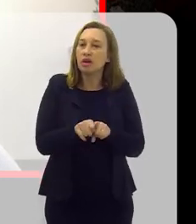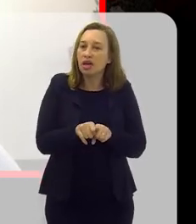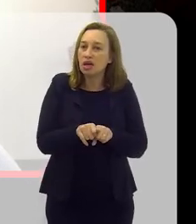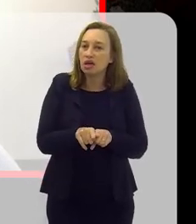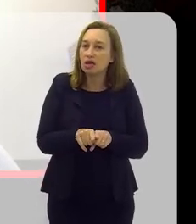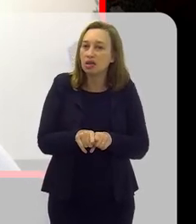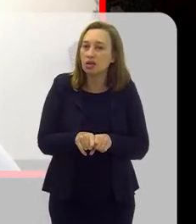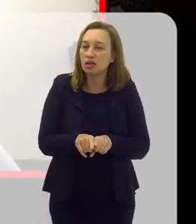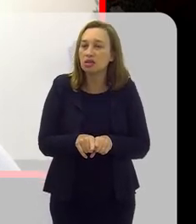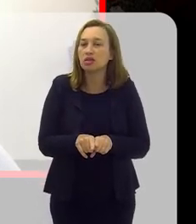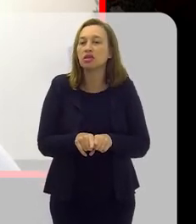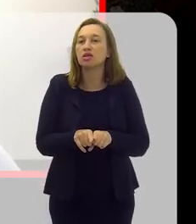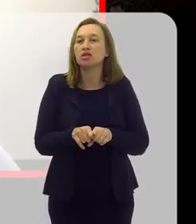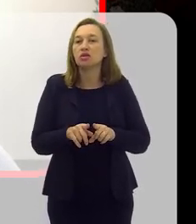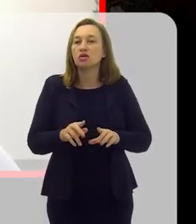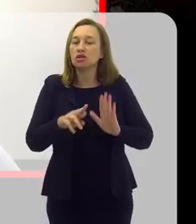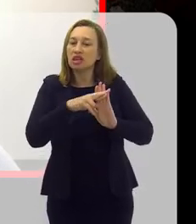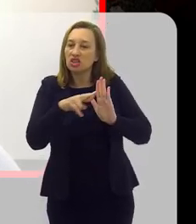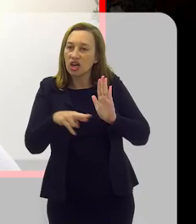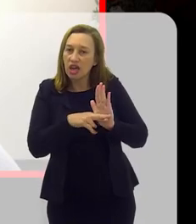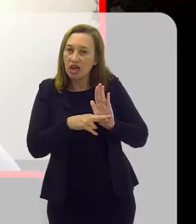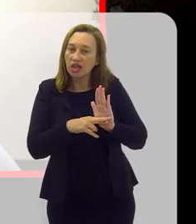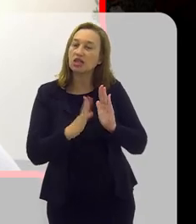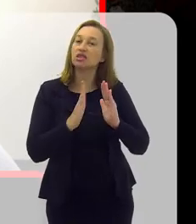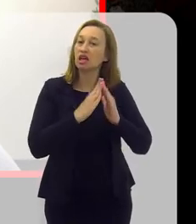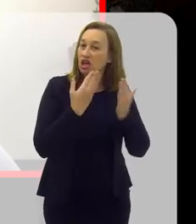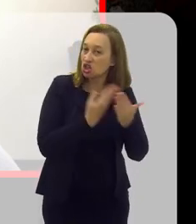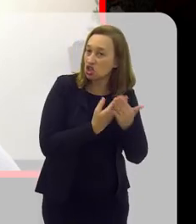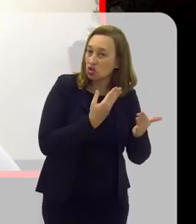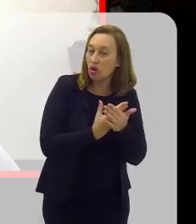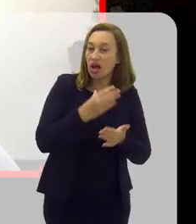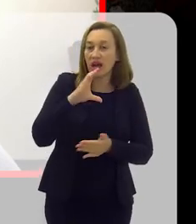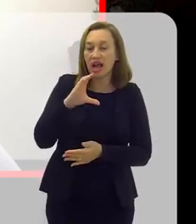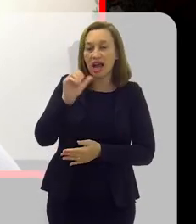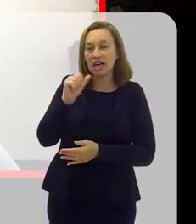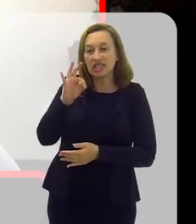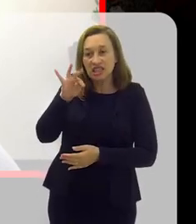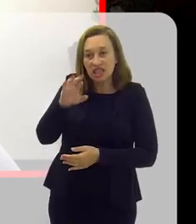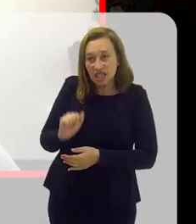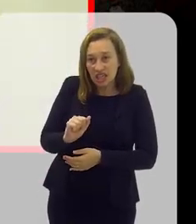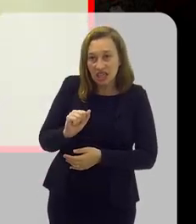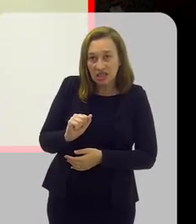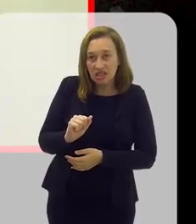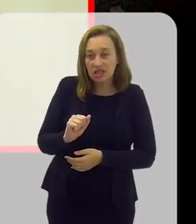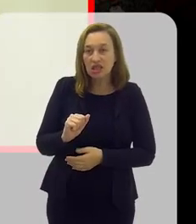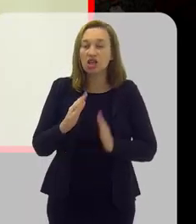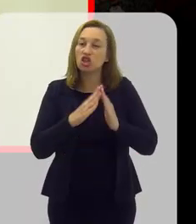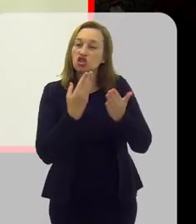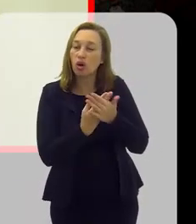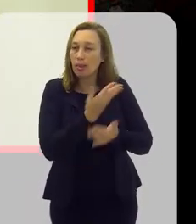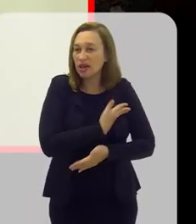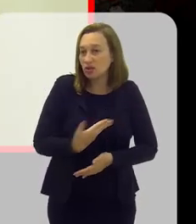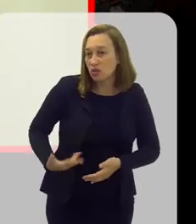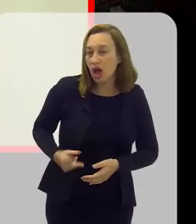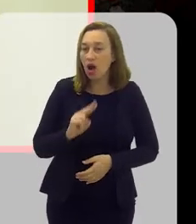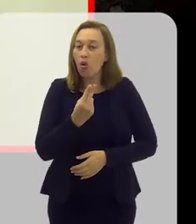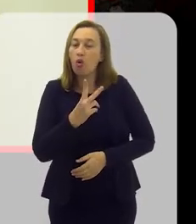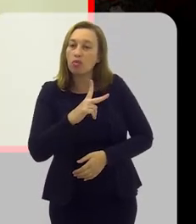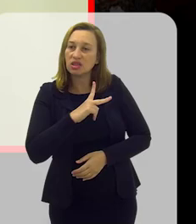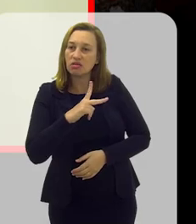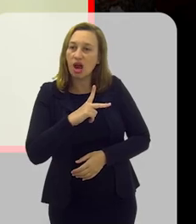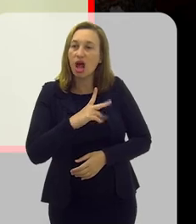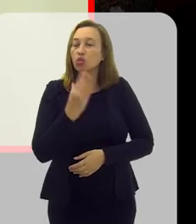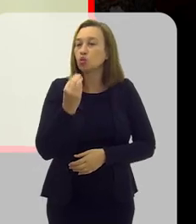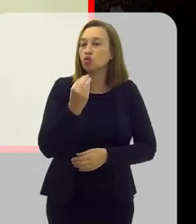normatização dessas escolas, dessas cantinas públicas e nas cantinas das escolas privadas, e os lanches e as